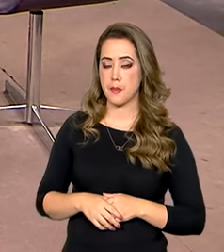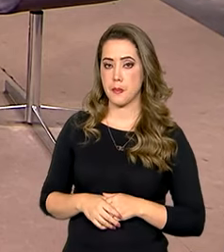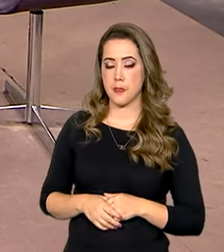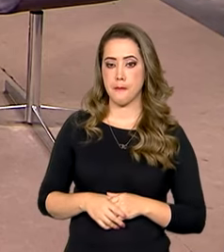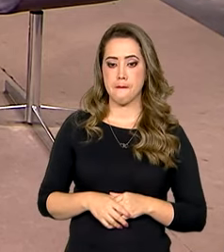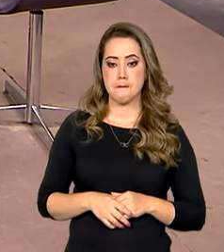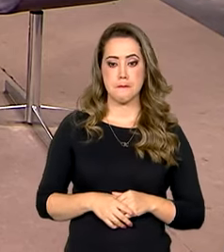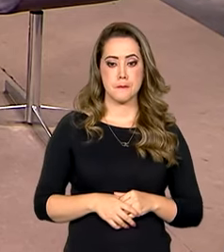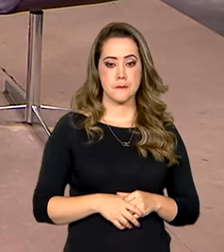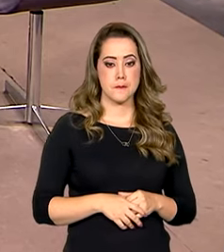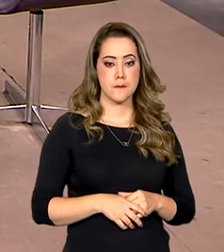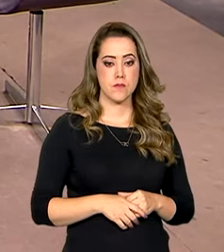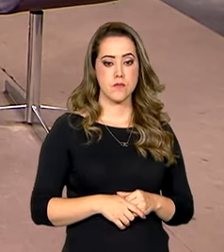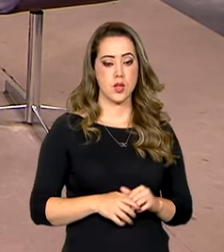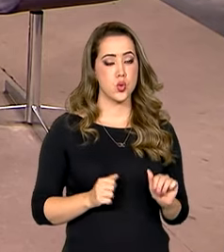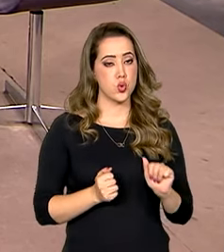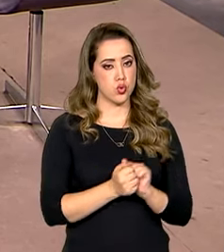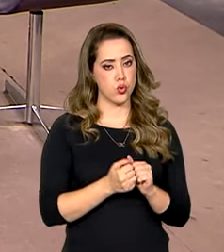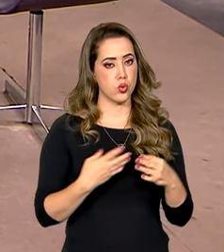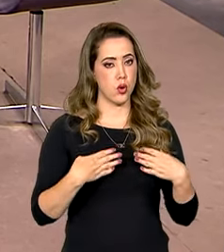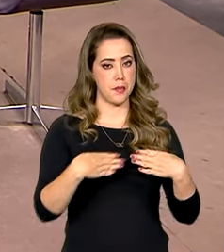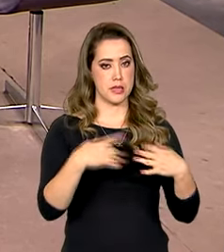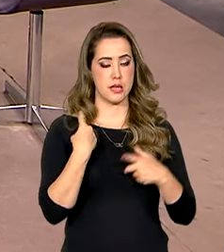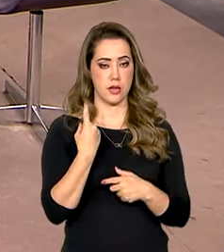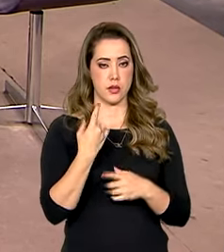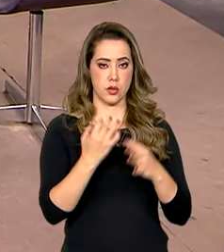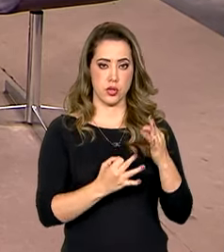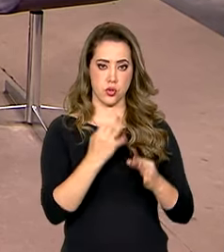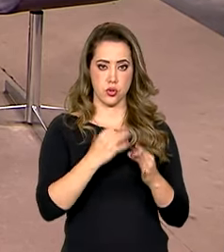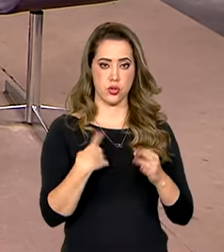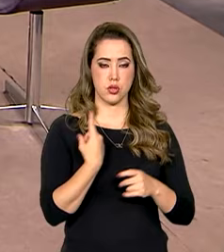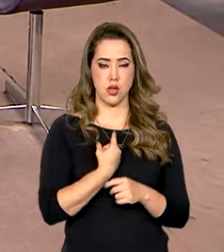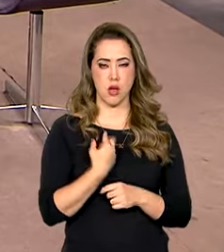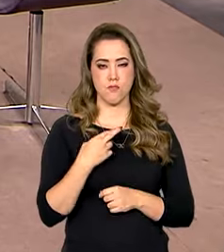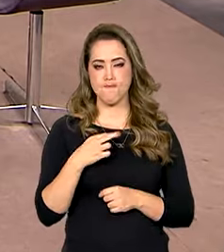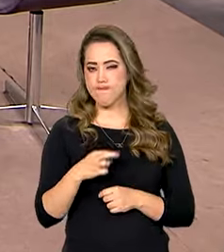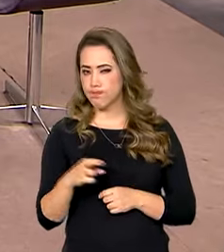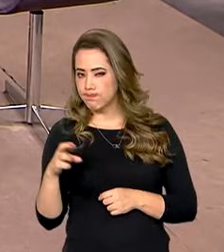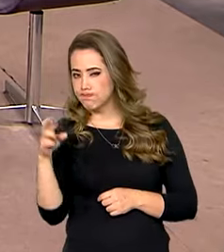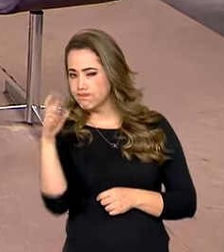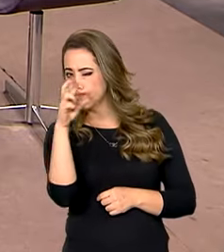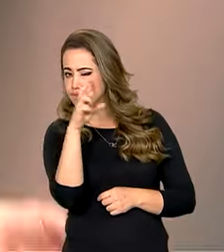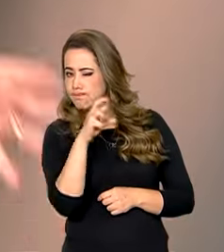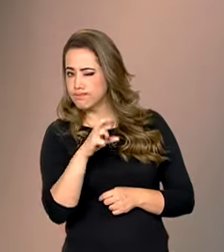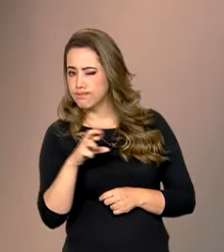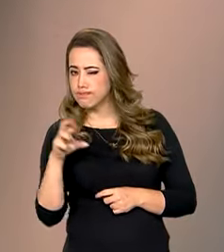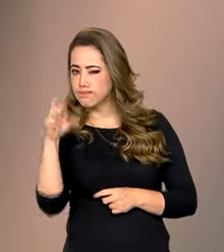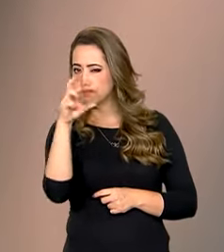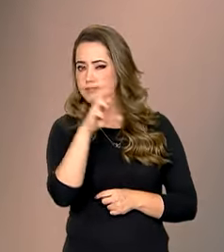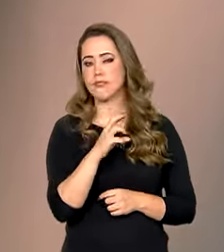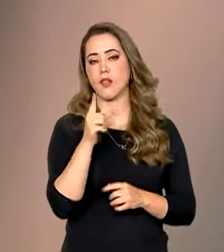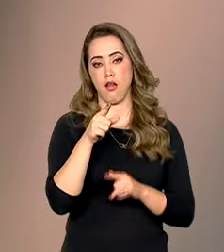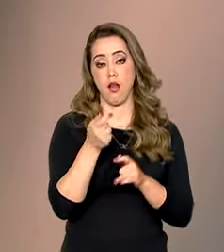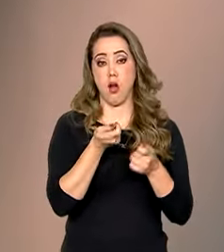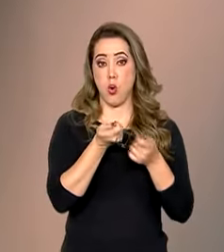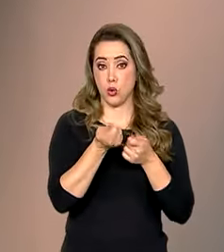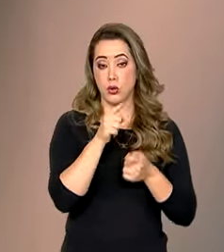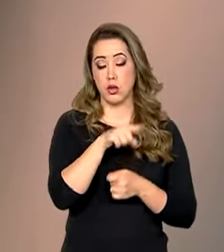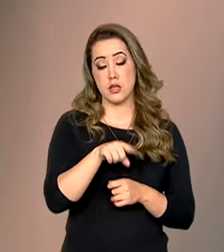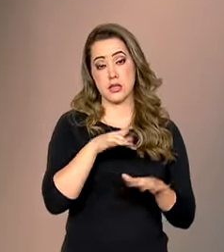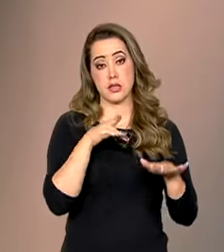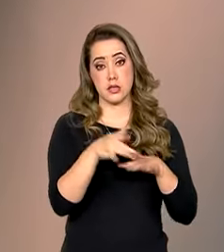parceria com o Ministério da Justiça, nós temos feito um monitoramento dessas redes sociais e, quando é possível